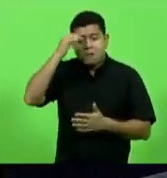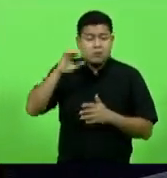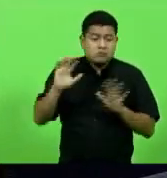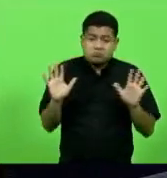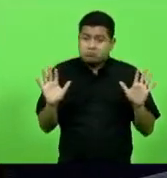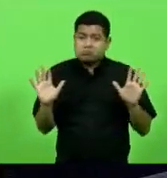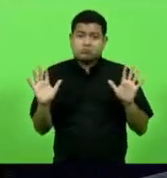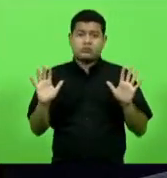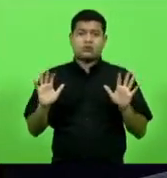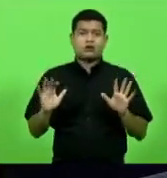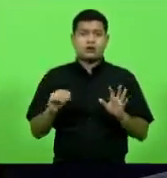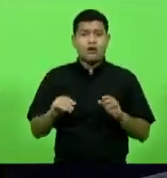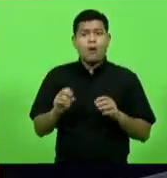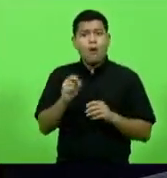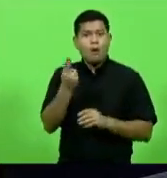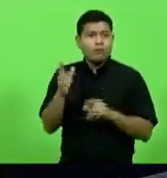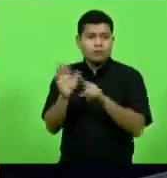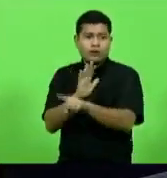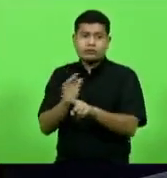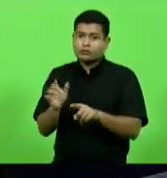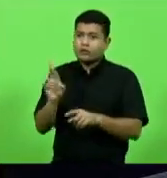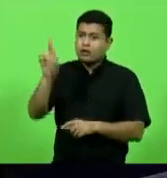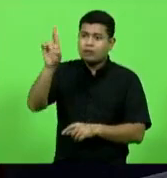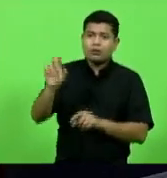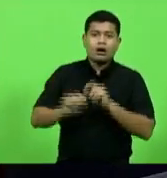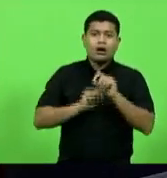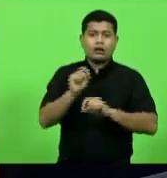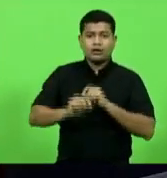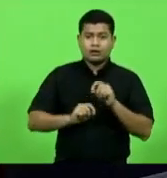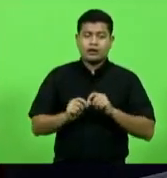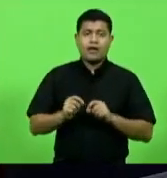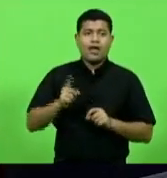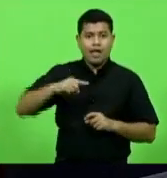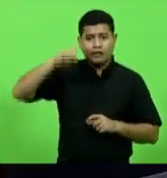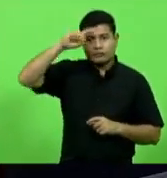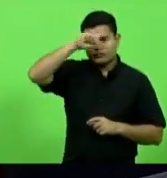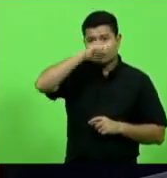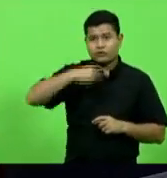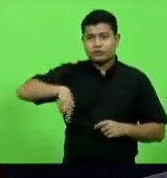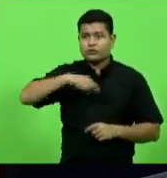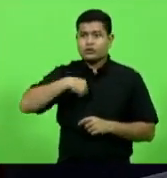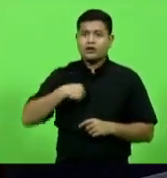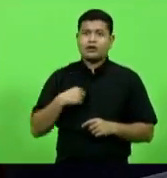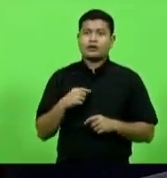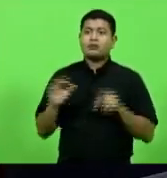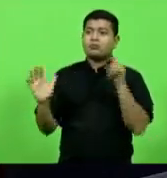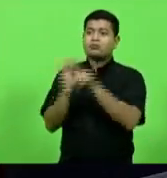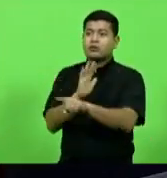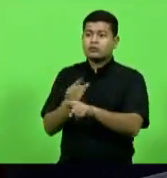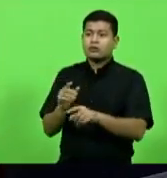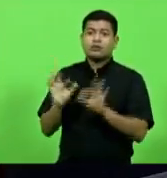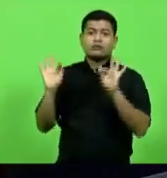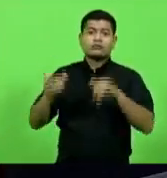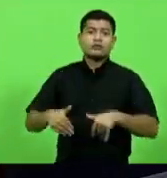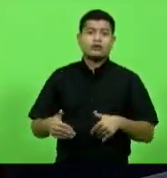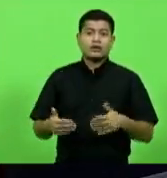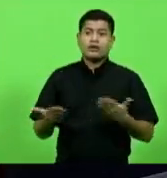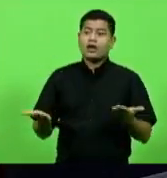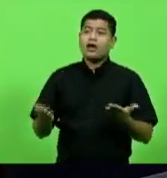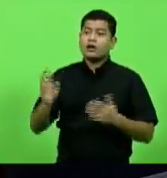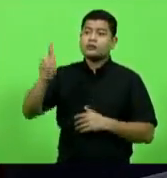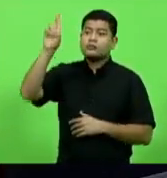ou a quem perguntar pelo menos que era a nossa dificuldade deputado a nossa dificuldade era perguntar no final das contas quem que era o